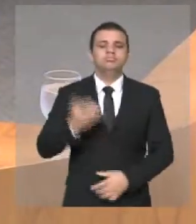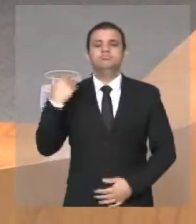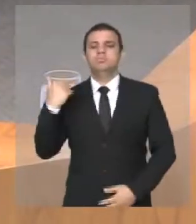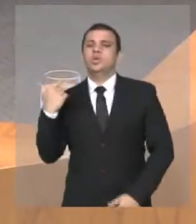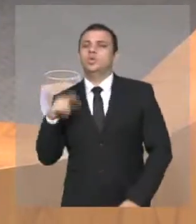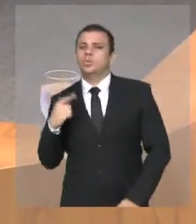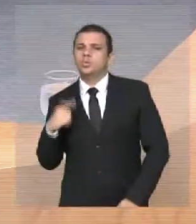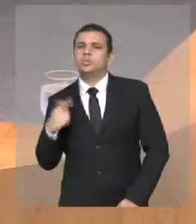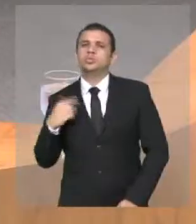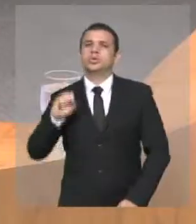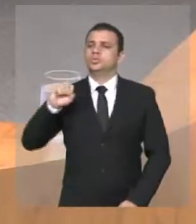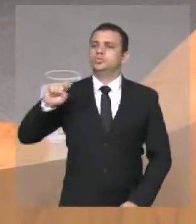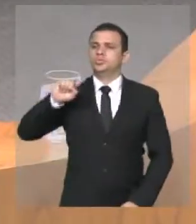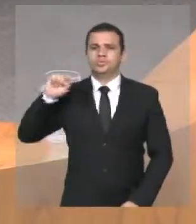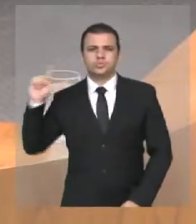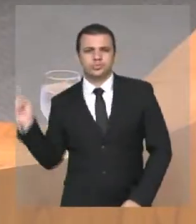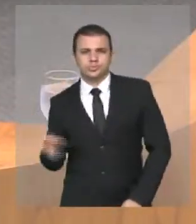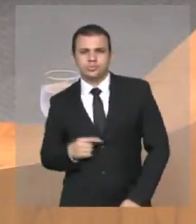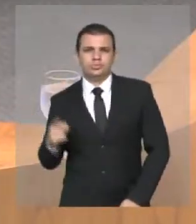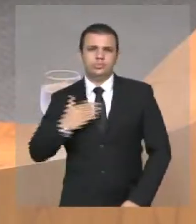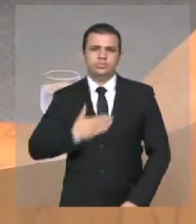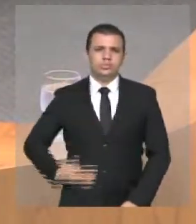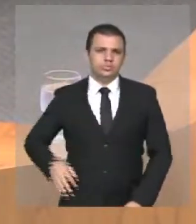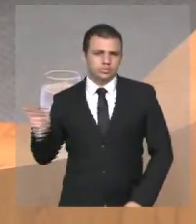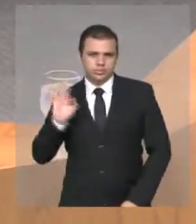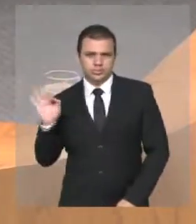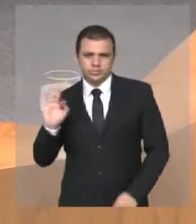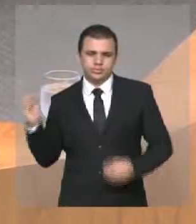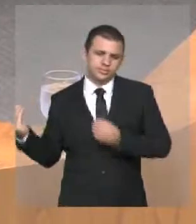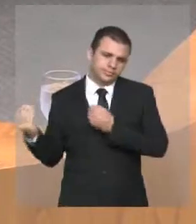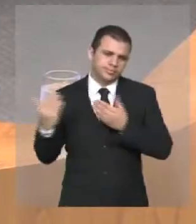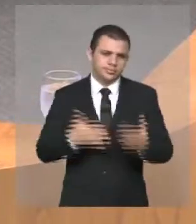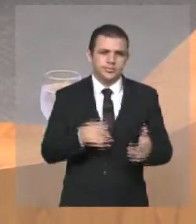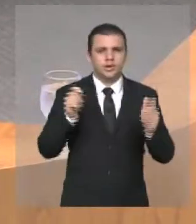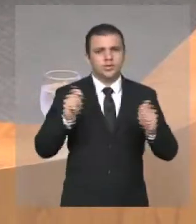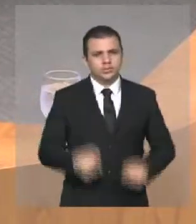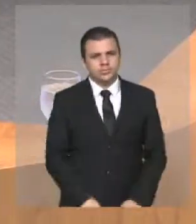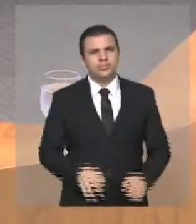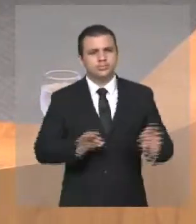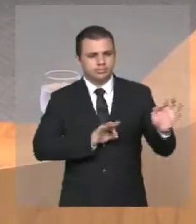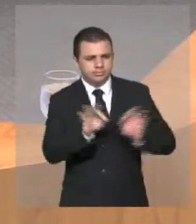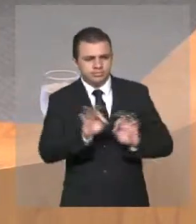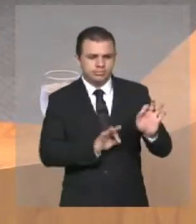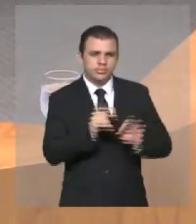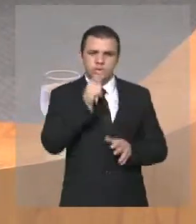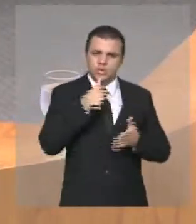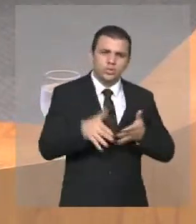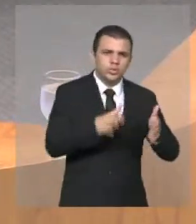nos oito milhões destinados pelo governo federal para a revitalização e a canalização do Rio Gangã,